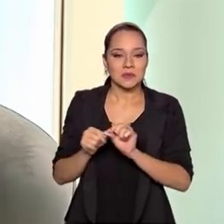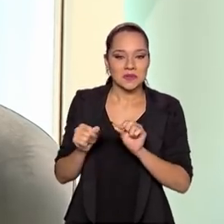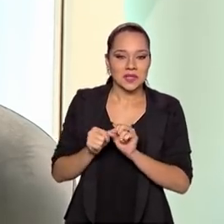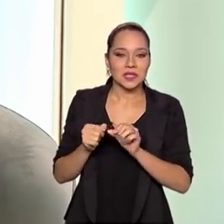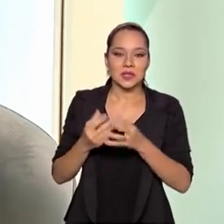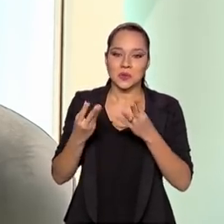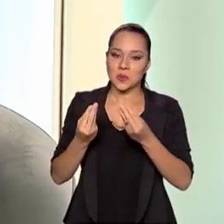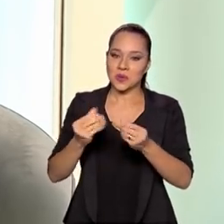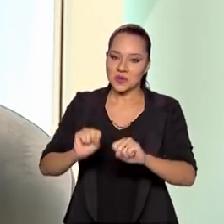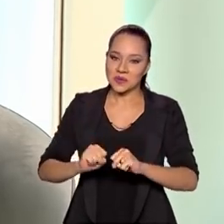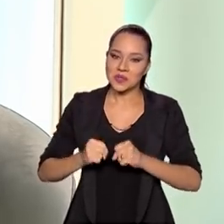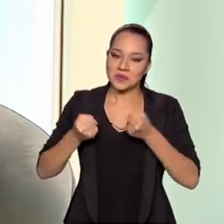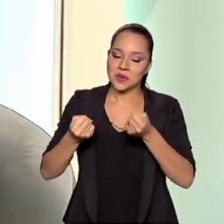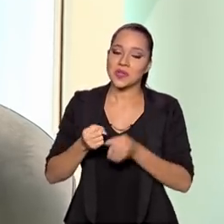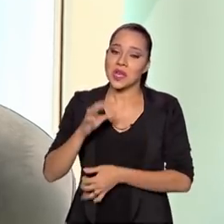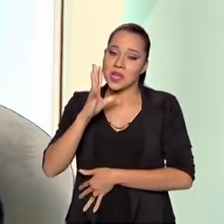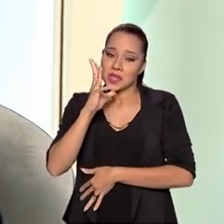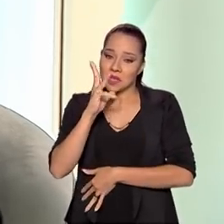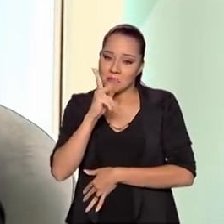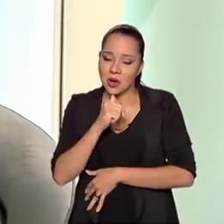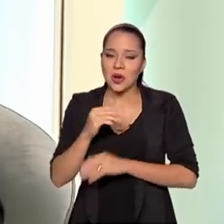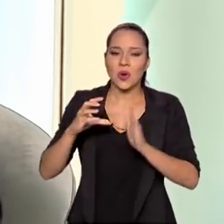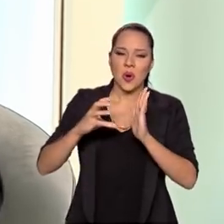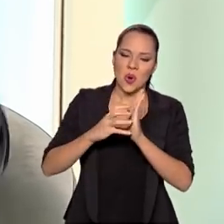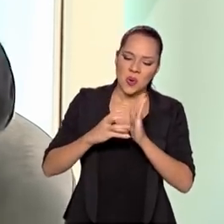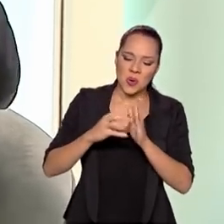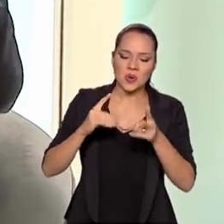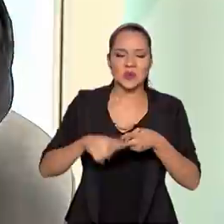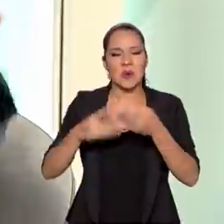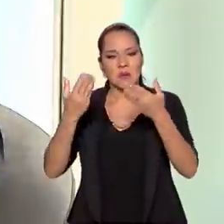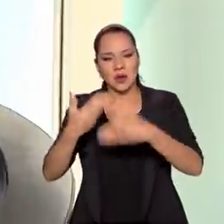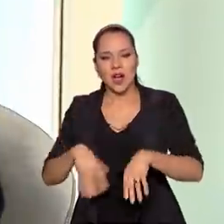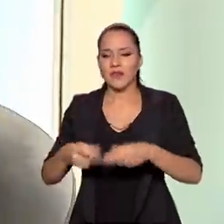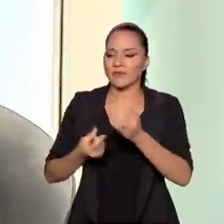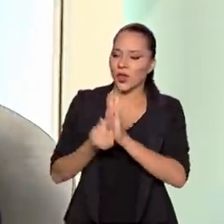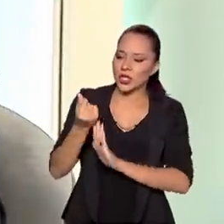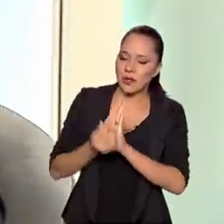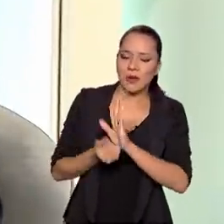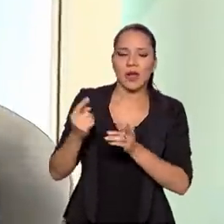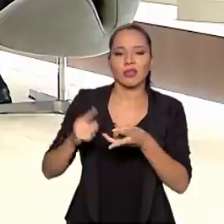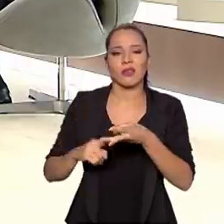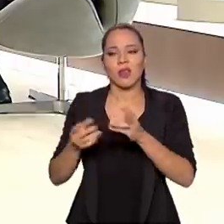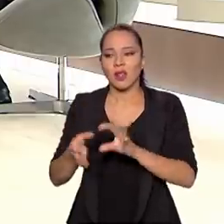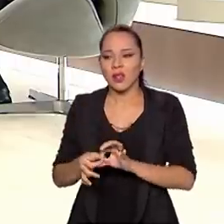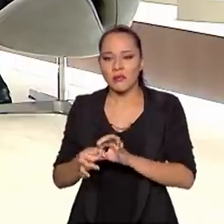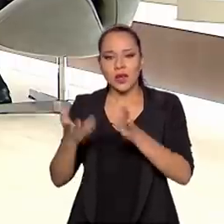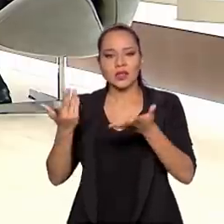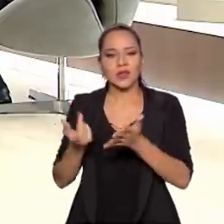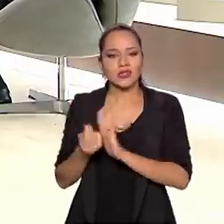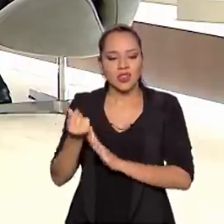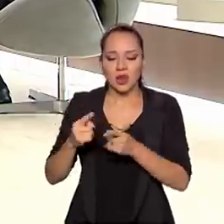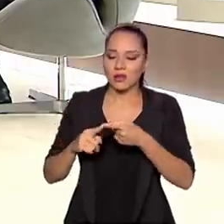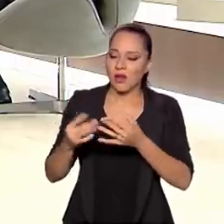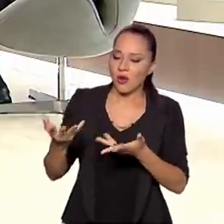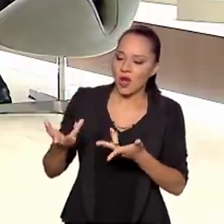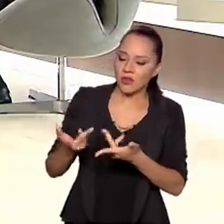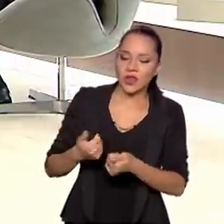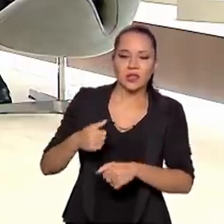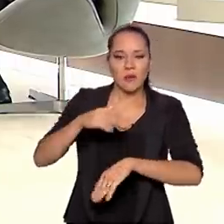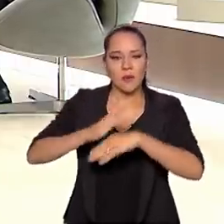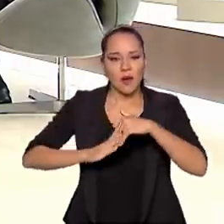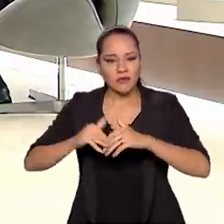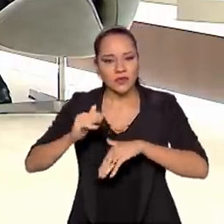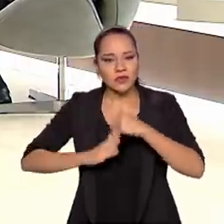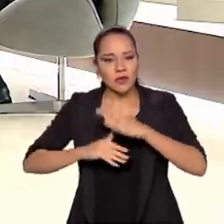com muito esforço. Isso demora, concurso público, orçamento, liberação, qualificação do servidor,